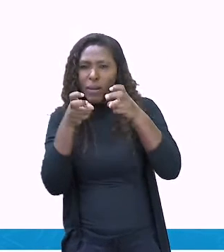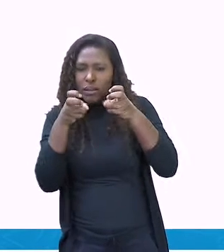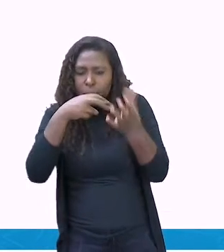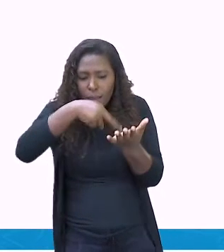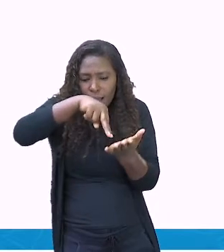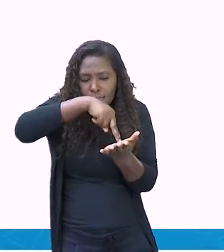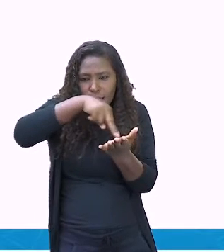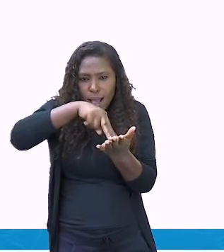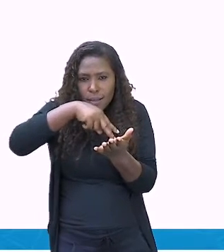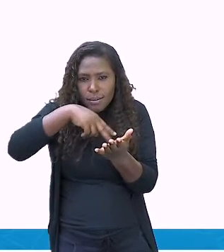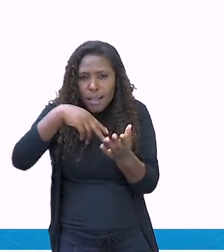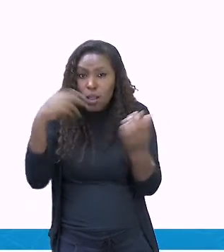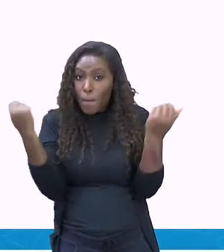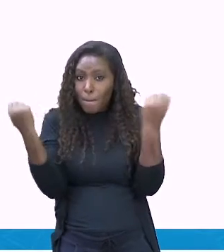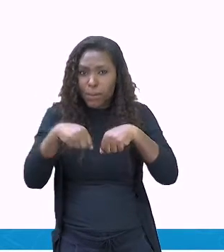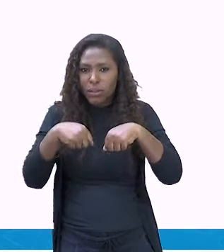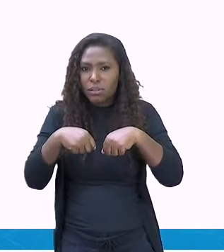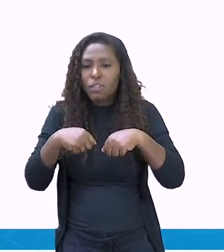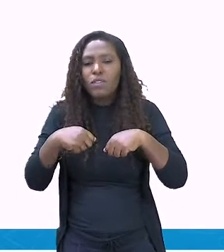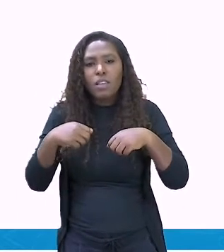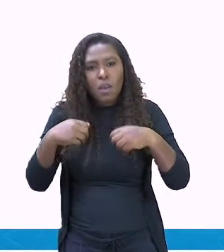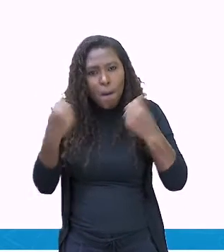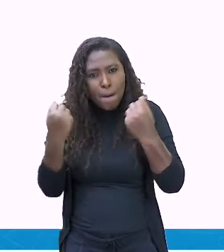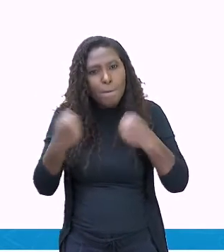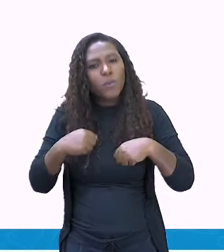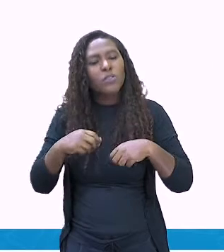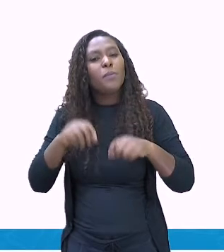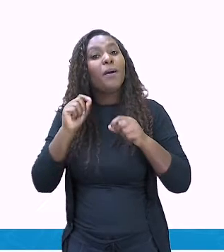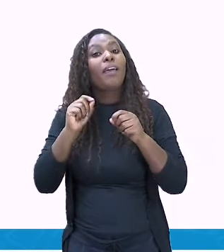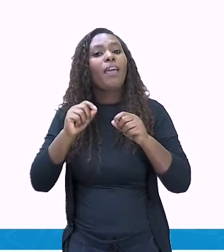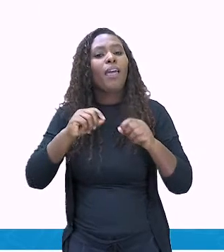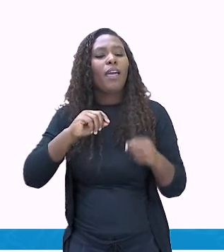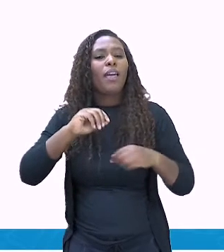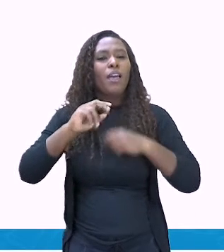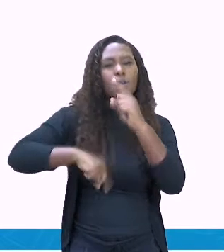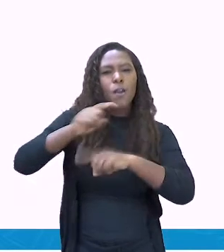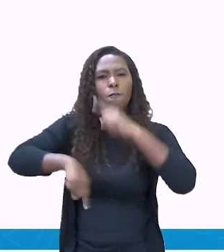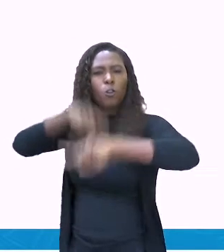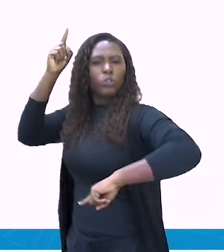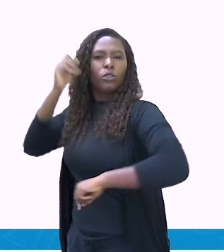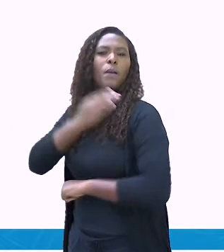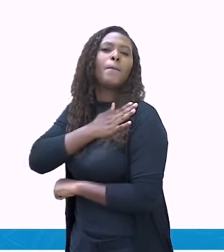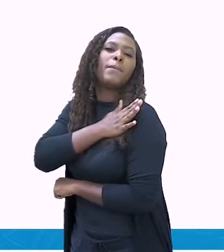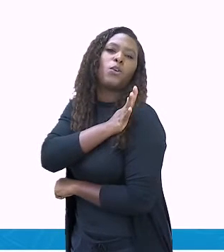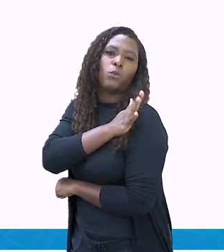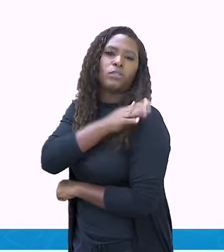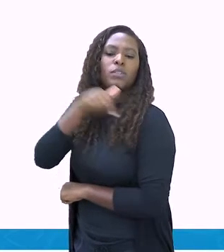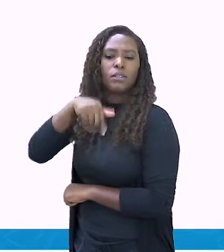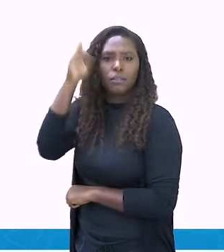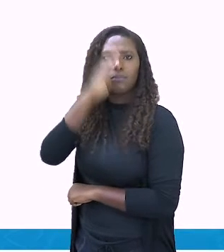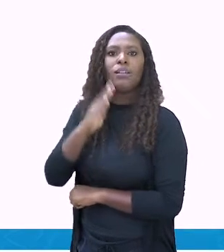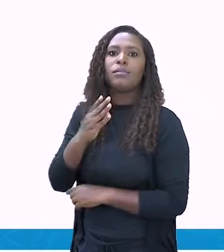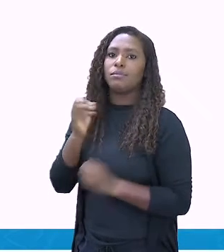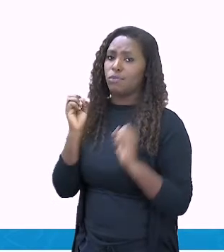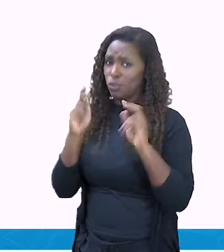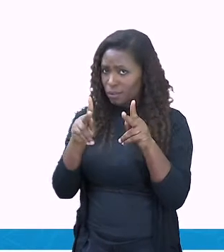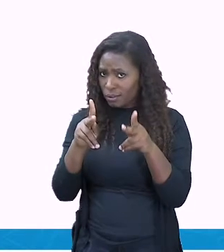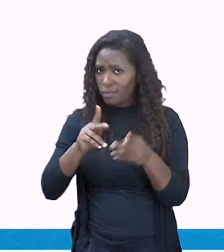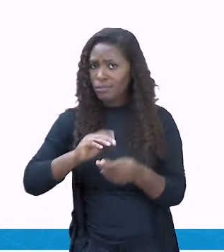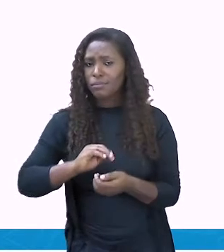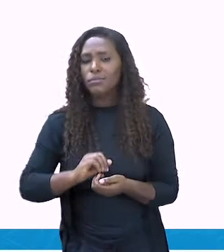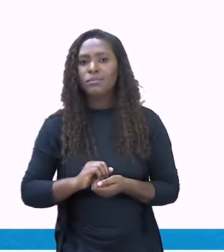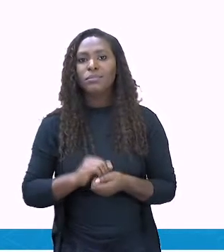possibilidade de superação de preconceito em nosso país. Materiais que vamos